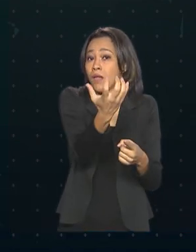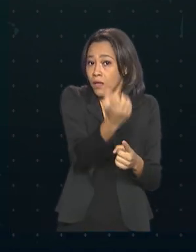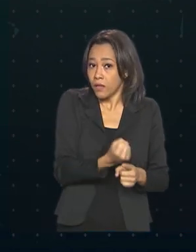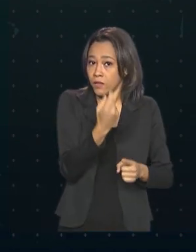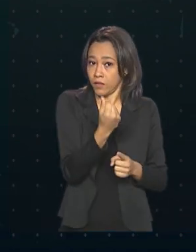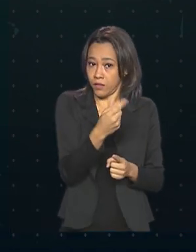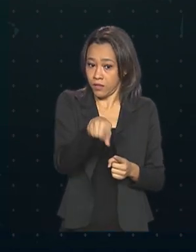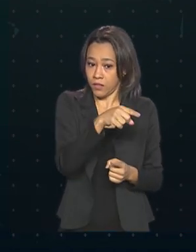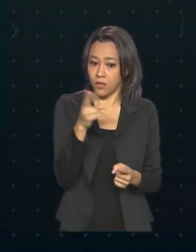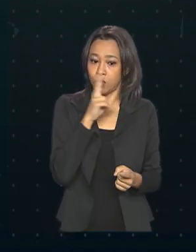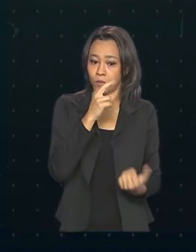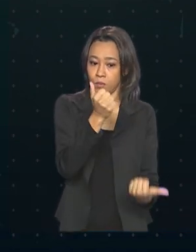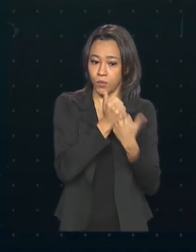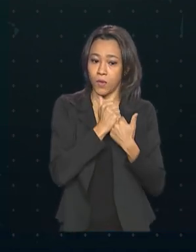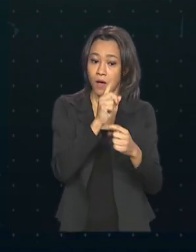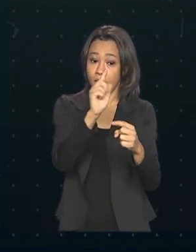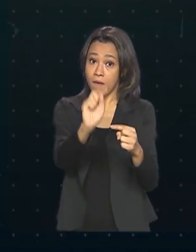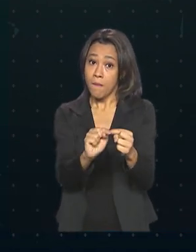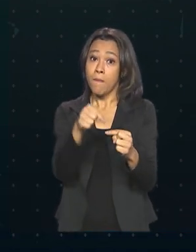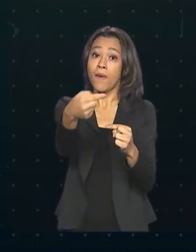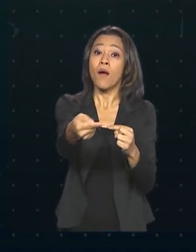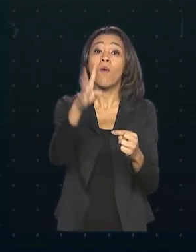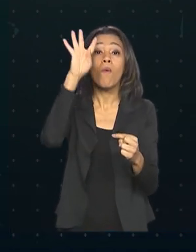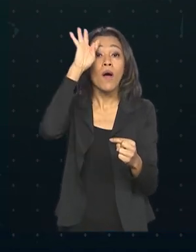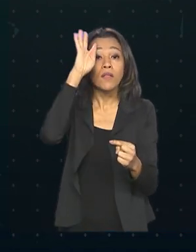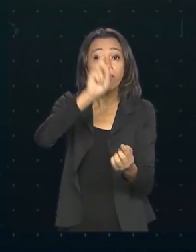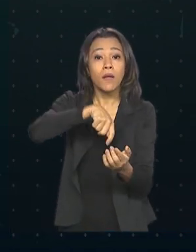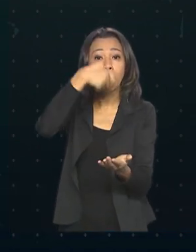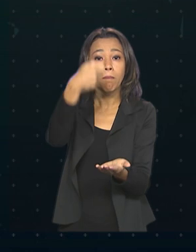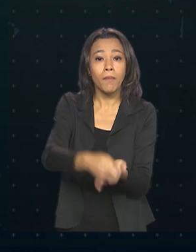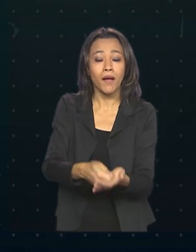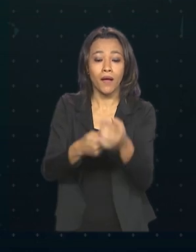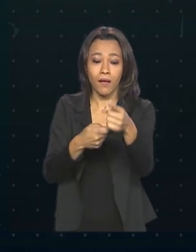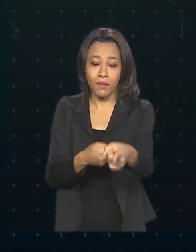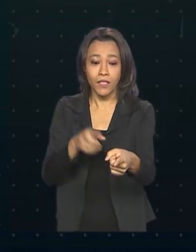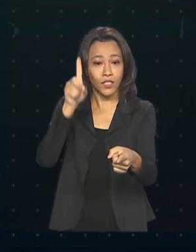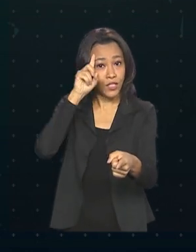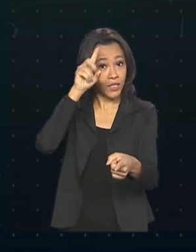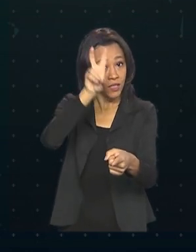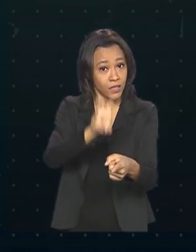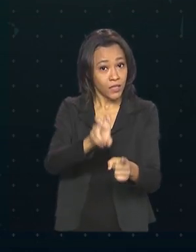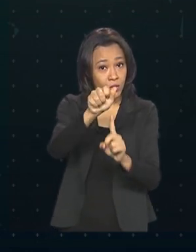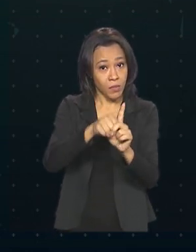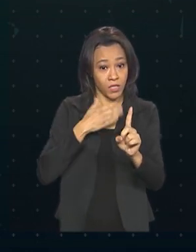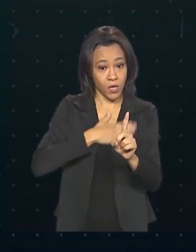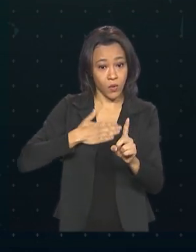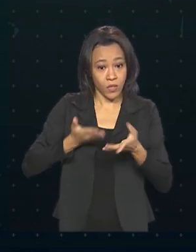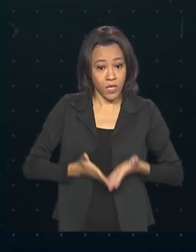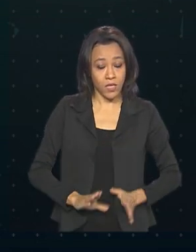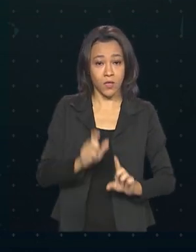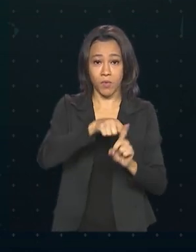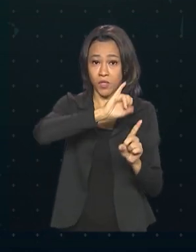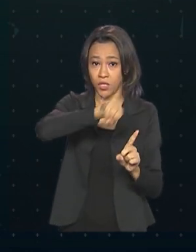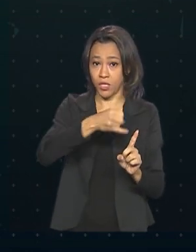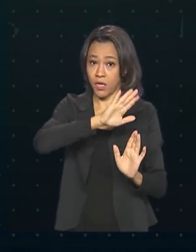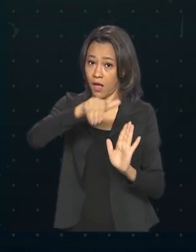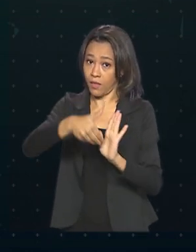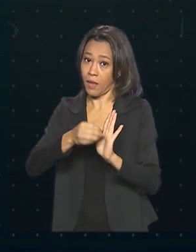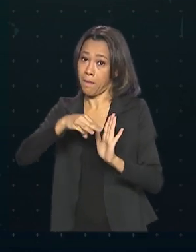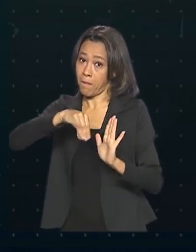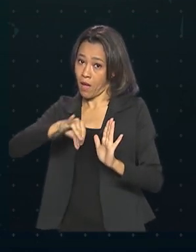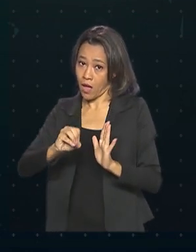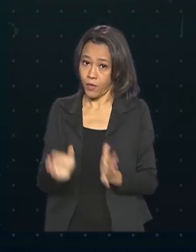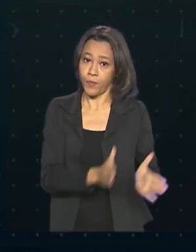benefício vai ser paga na próxima quarta-feira, dia 5 de agosto, para quem nasceu de janeiro a maio. O